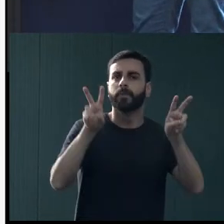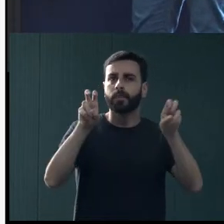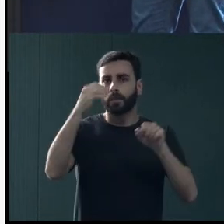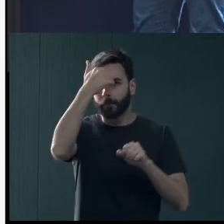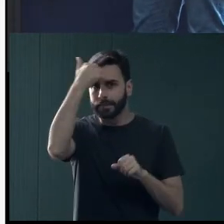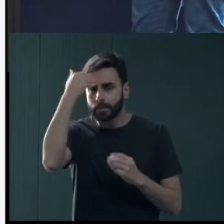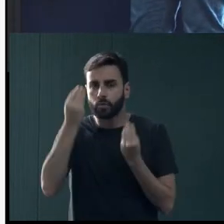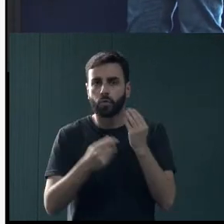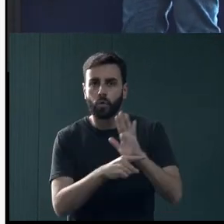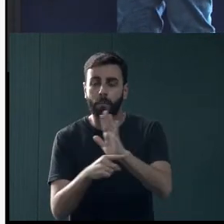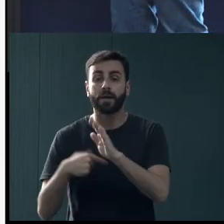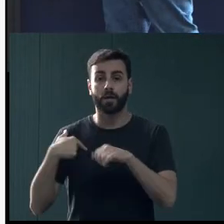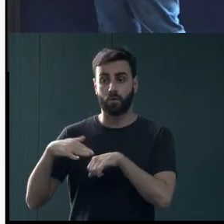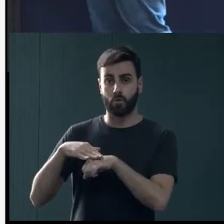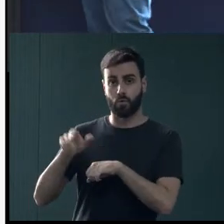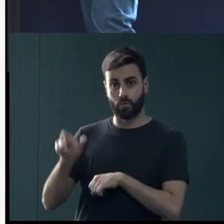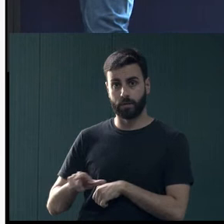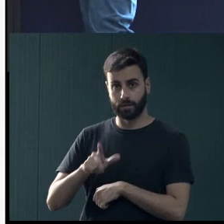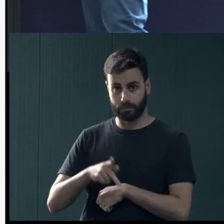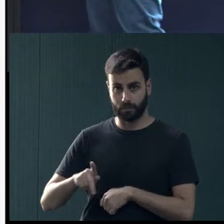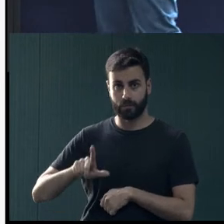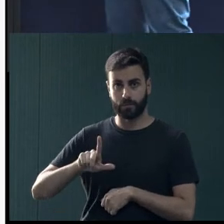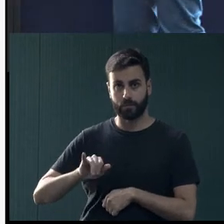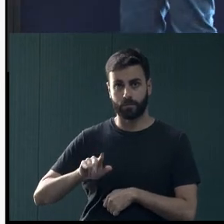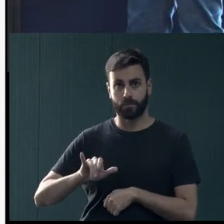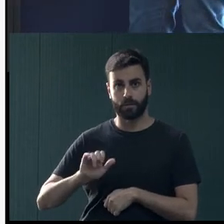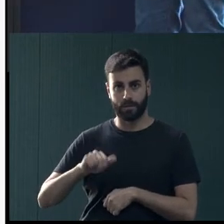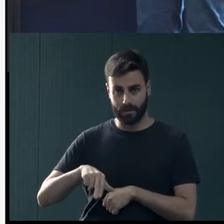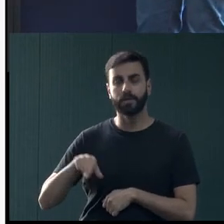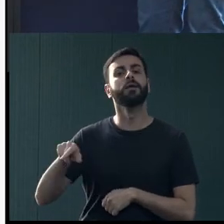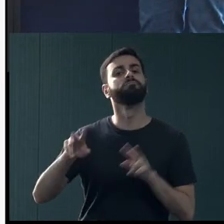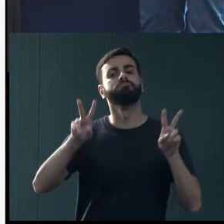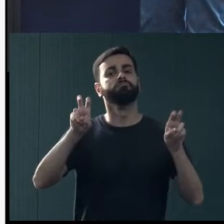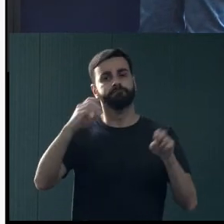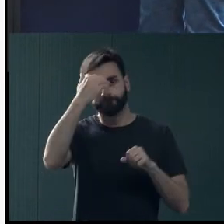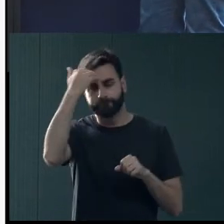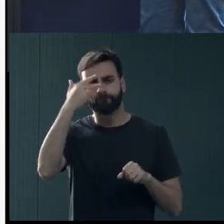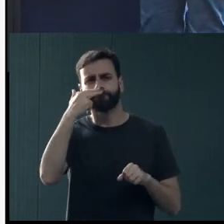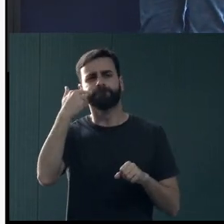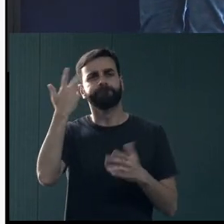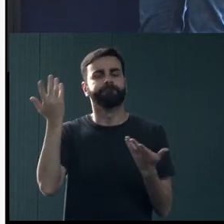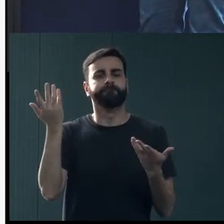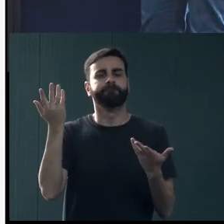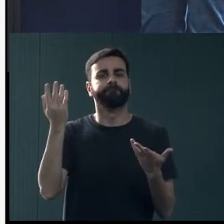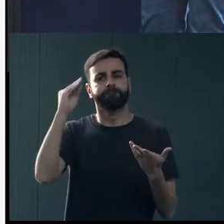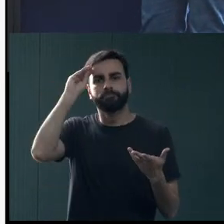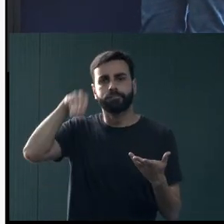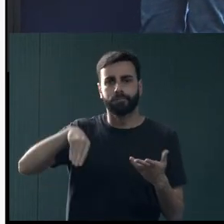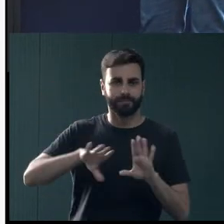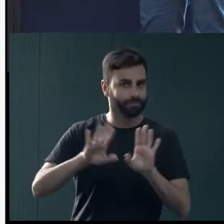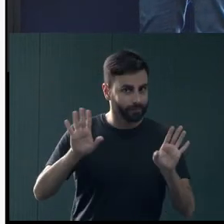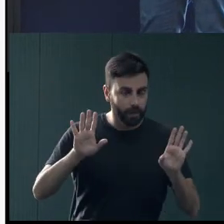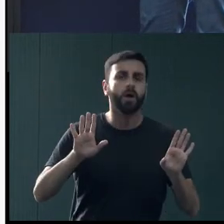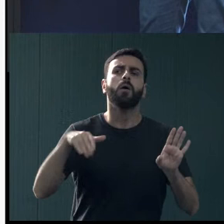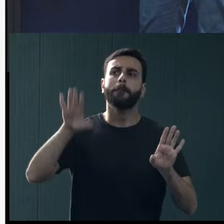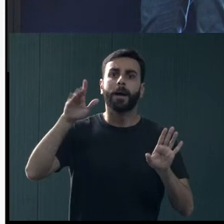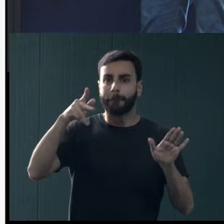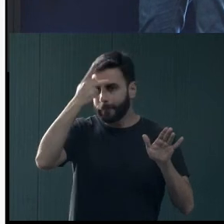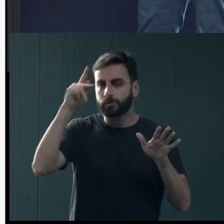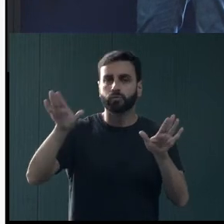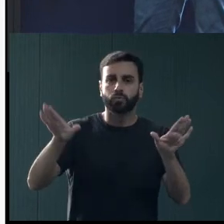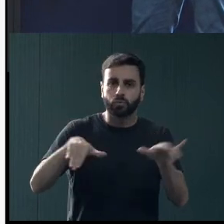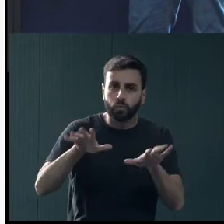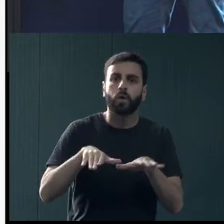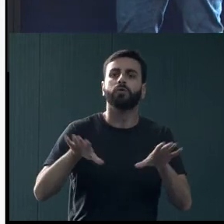mental. Eu estava conversando com a professora Lília aqui, que acaba que saúde mental é um tema negligenciado, a gente tem que militar nisso, então a gente precisa de mais gente